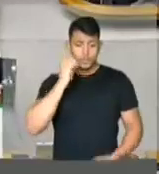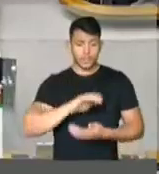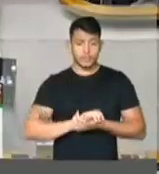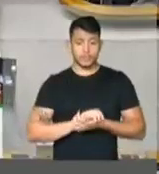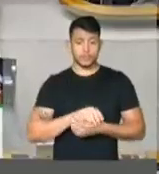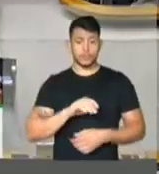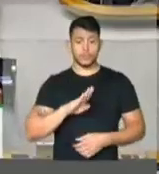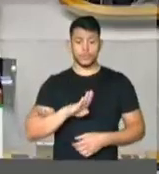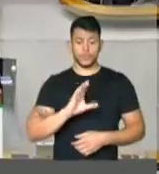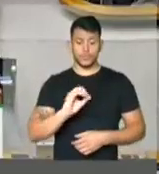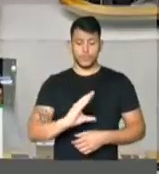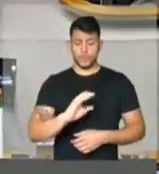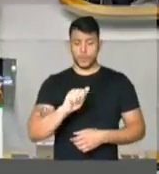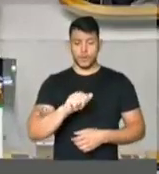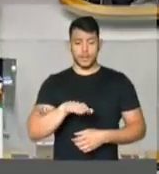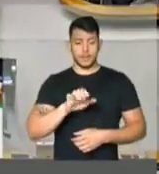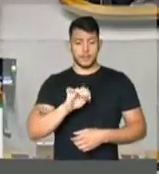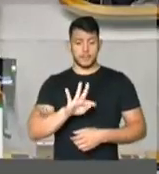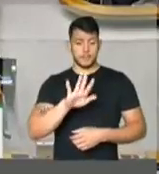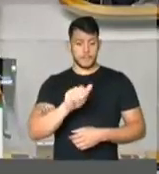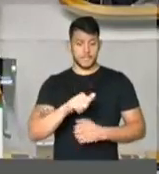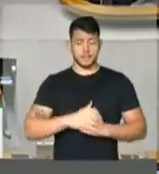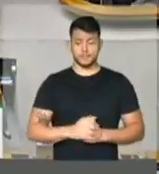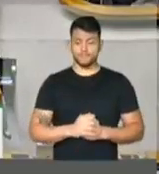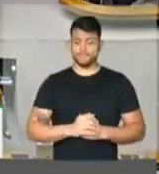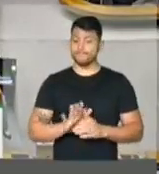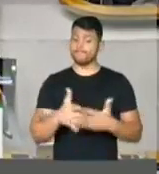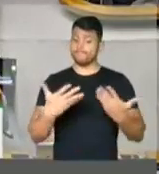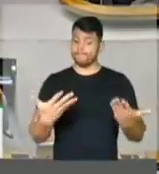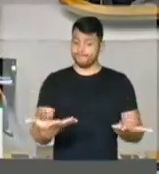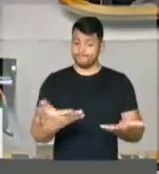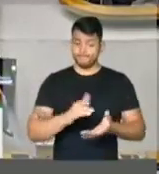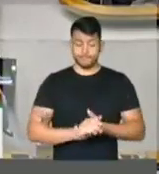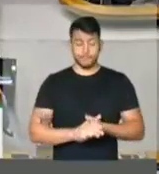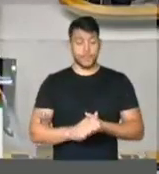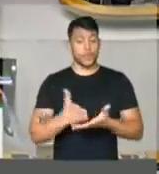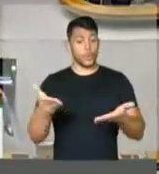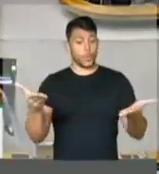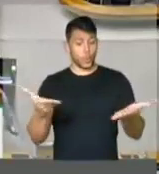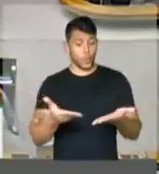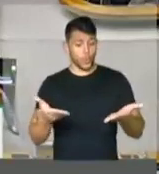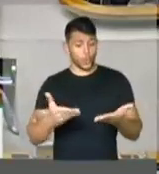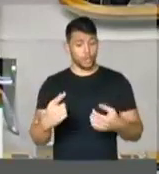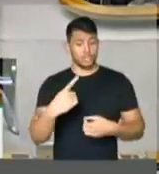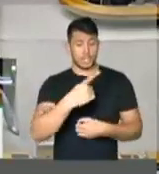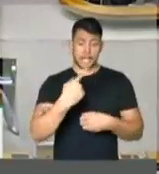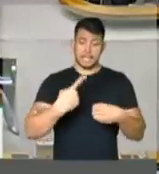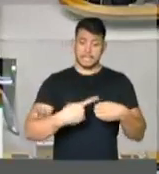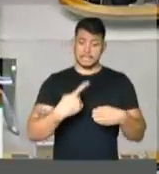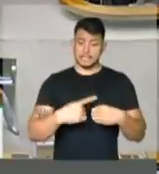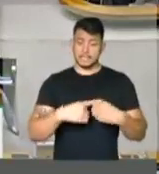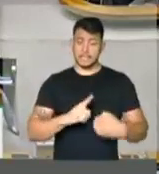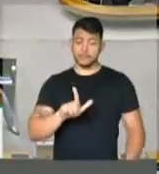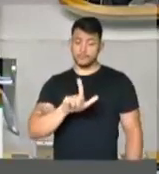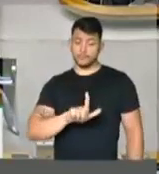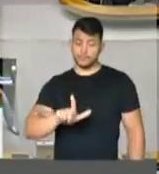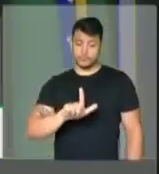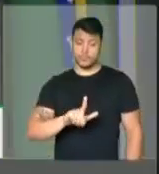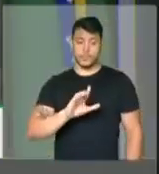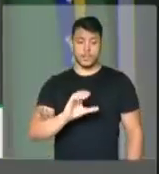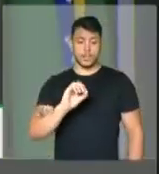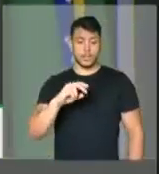Hoje Londrina chora a morte e o falecimento da dona Dirce,